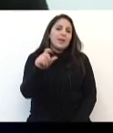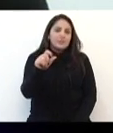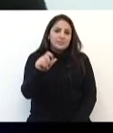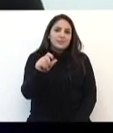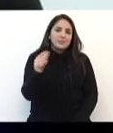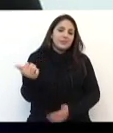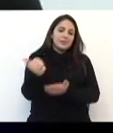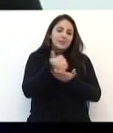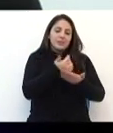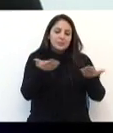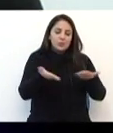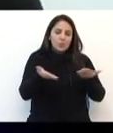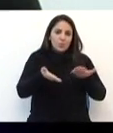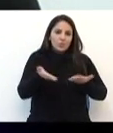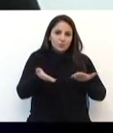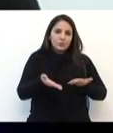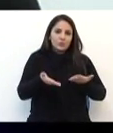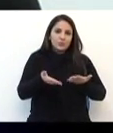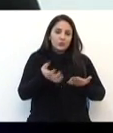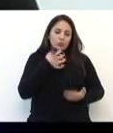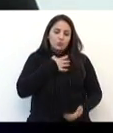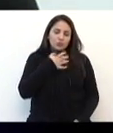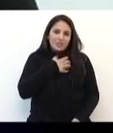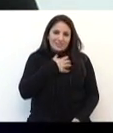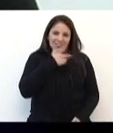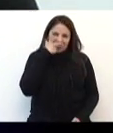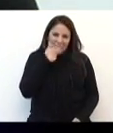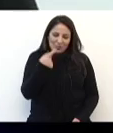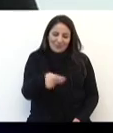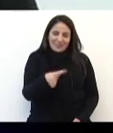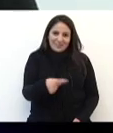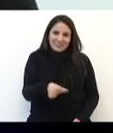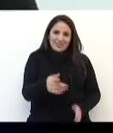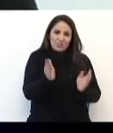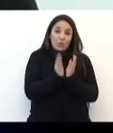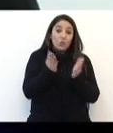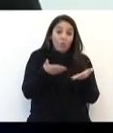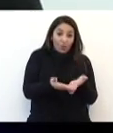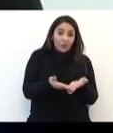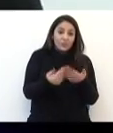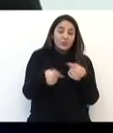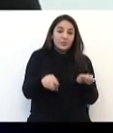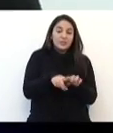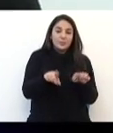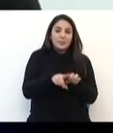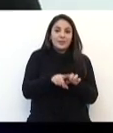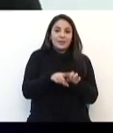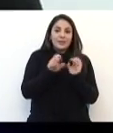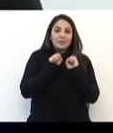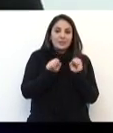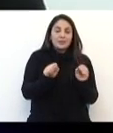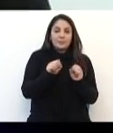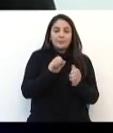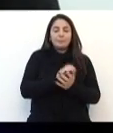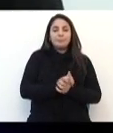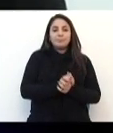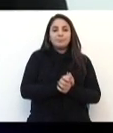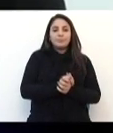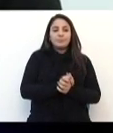o qual traz hoje um formato que está o fórum e a própria Secretaria Executiva.